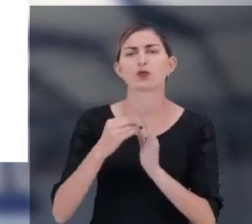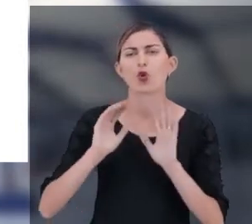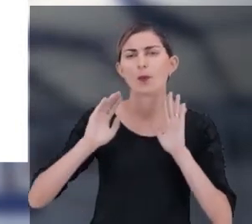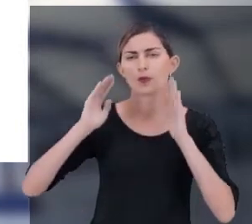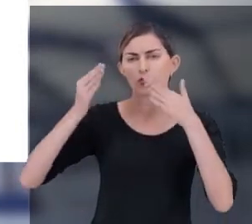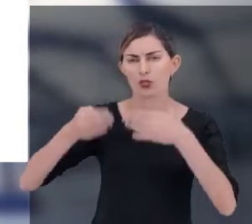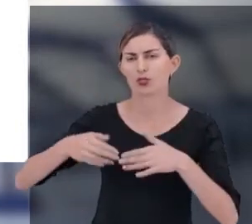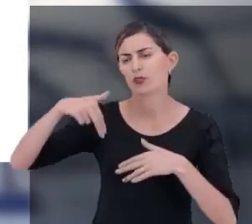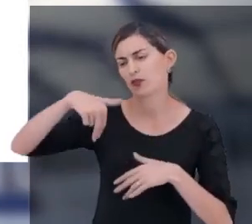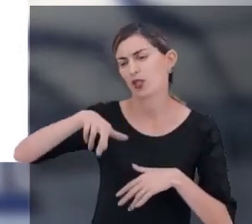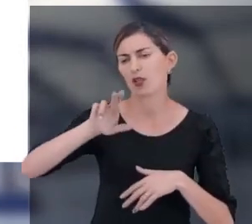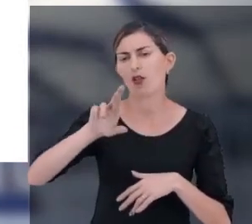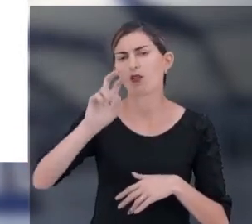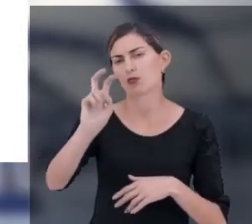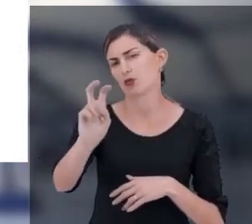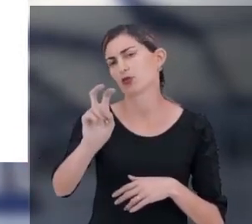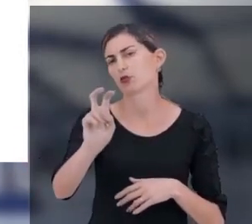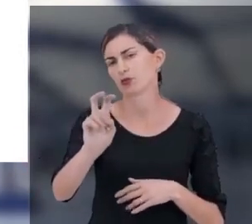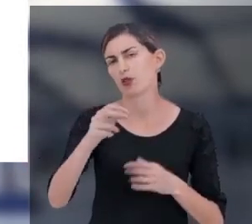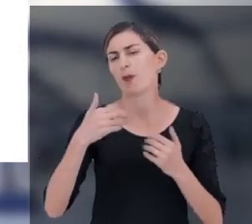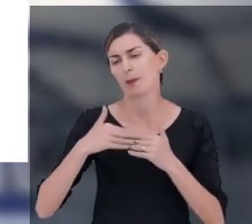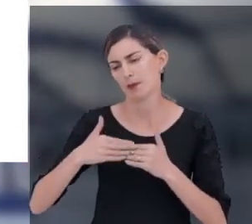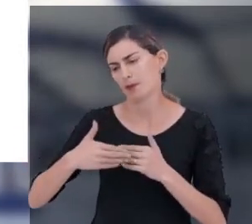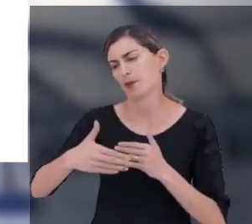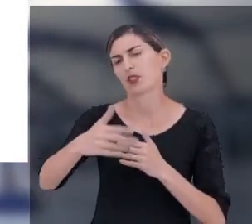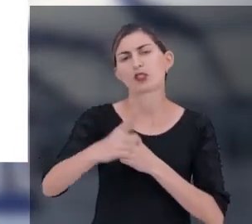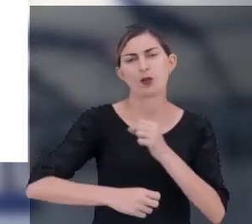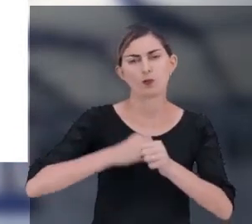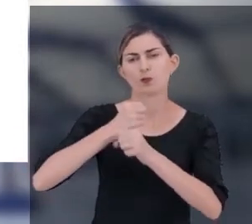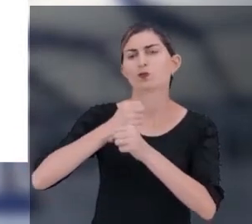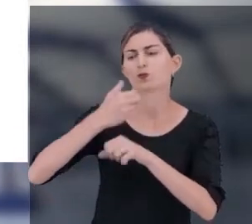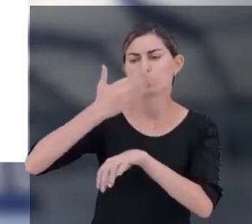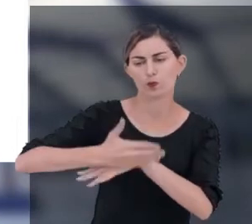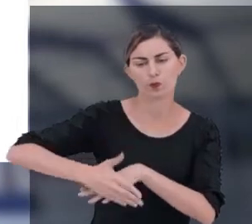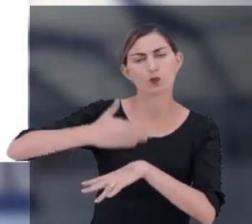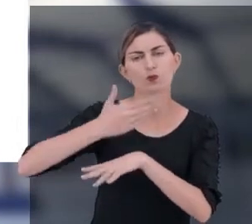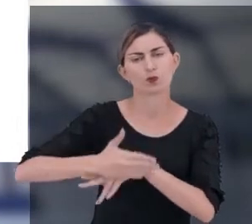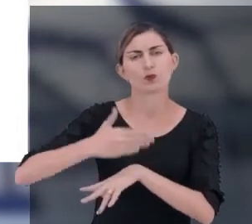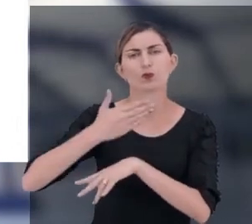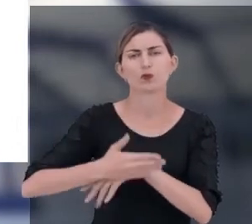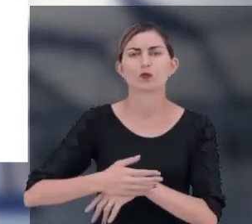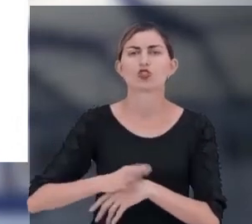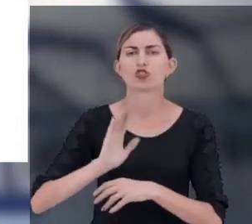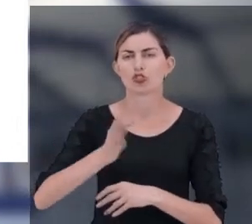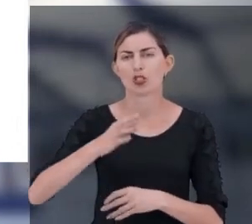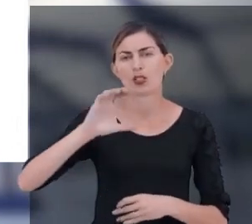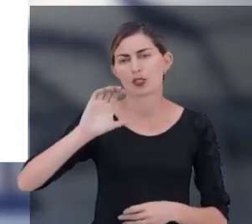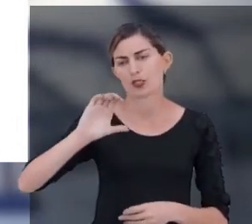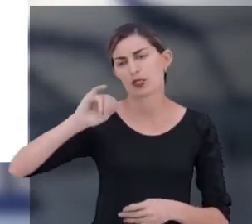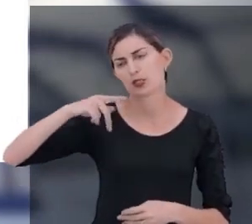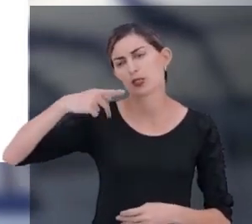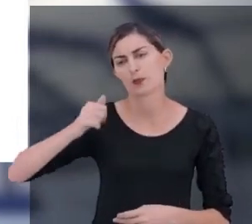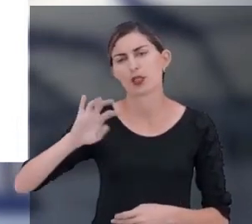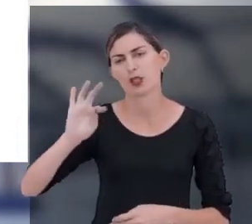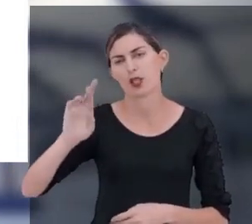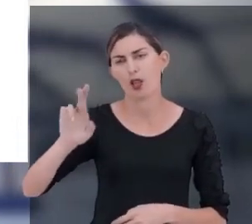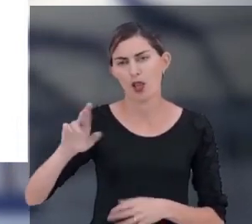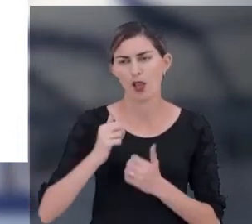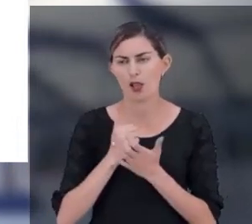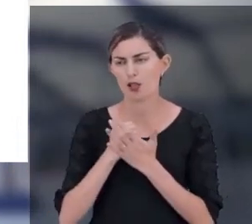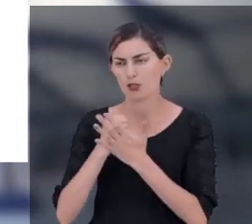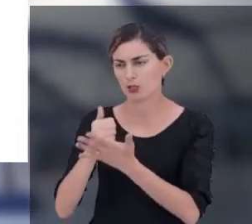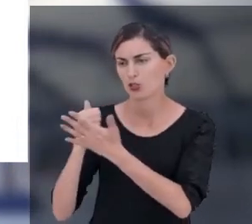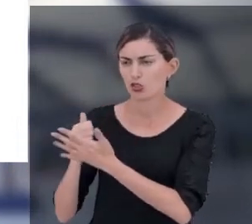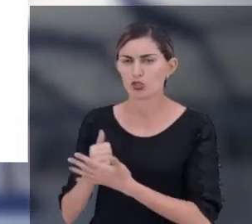objetivos do NR5 e o mesmo deverá passar anualmente por um treinamento. Já na SIPA-TR, a